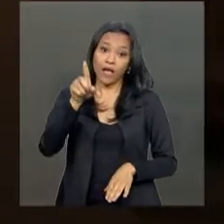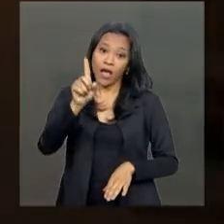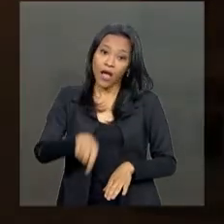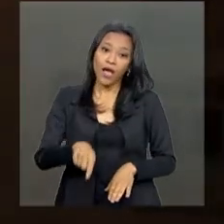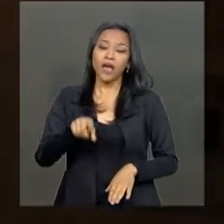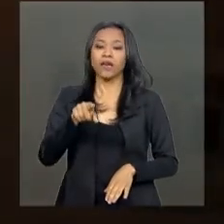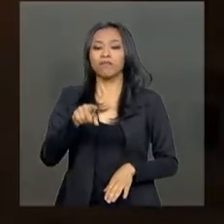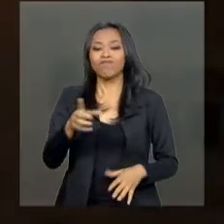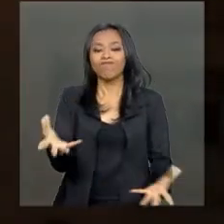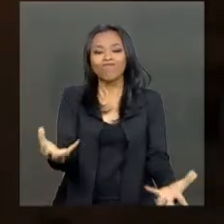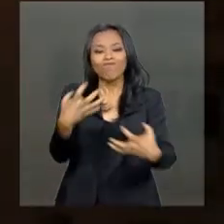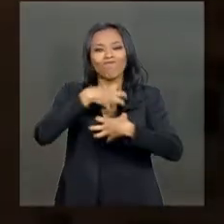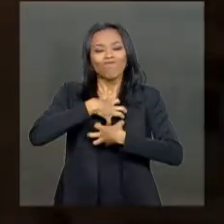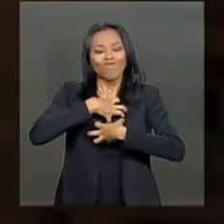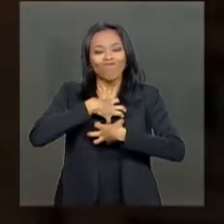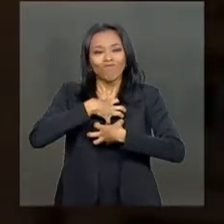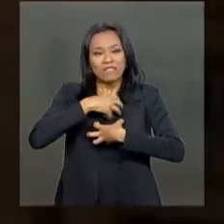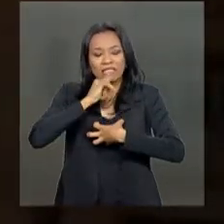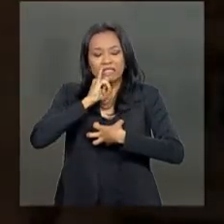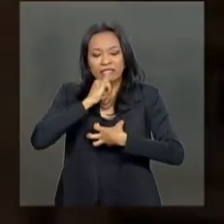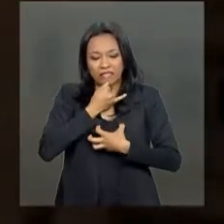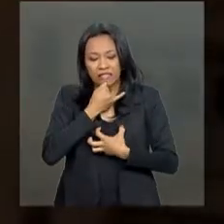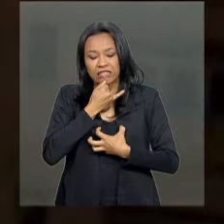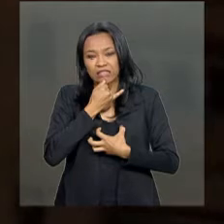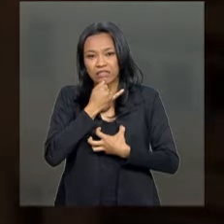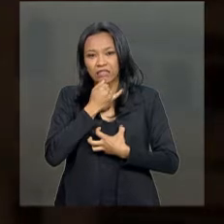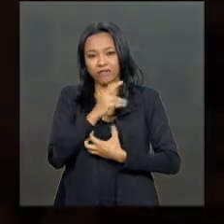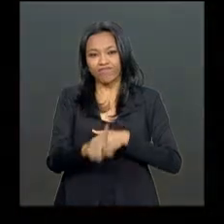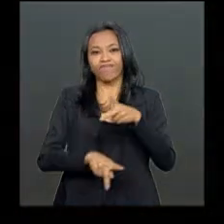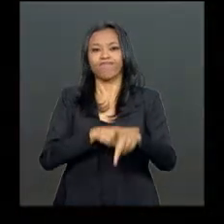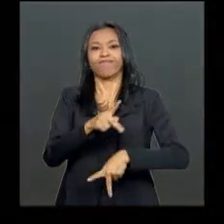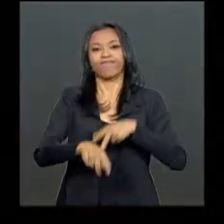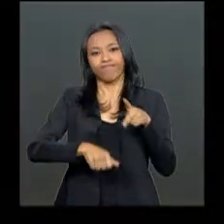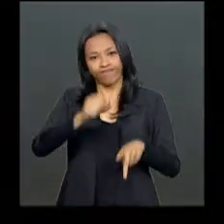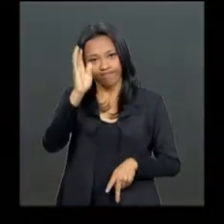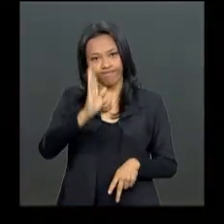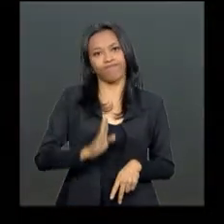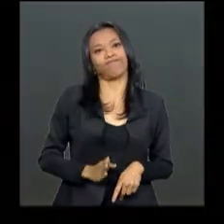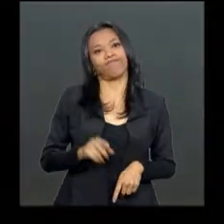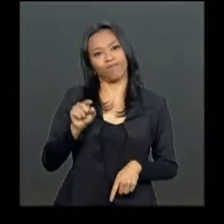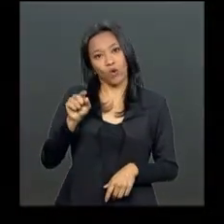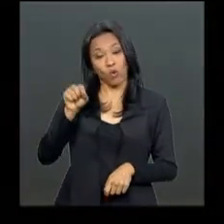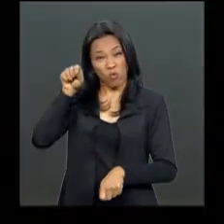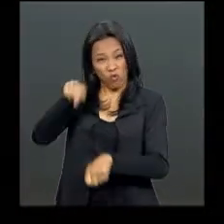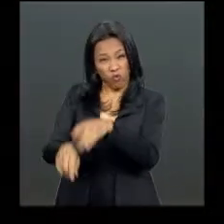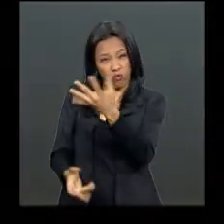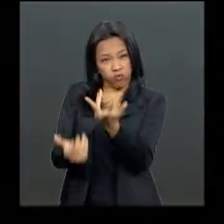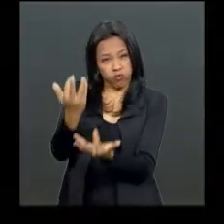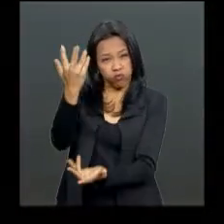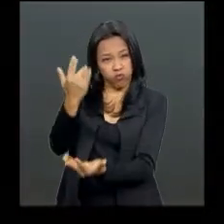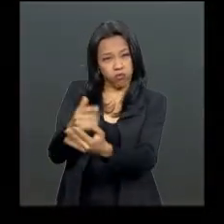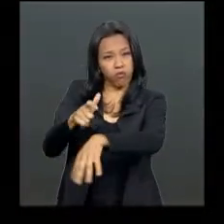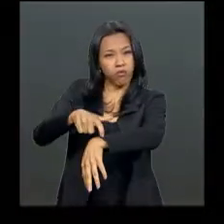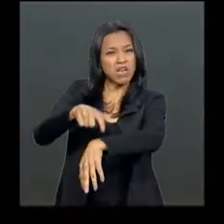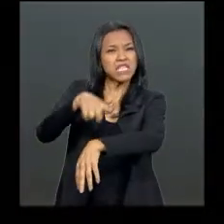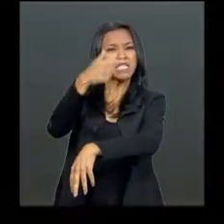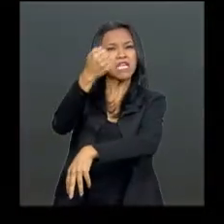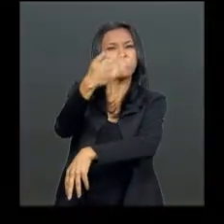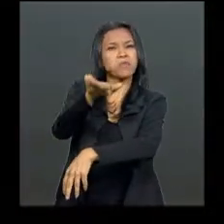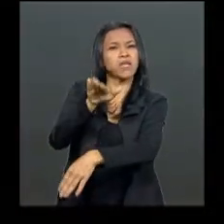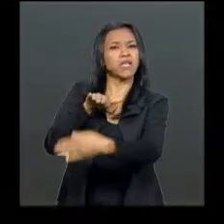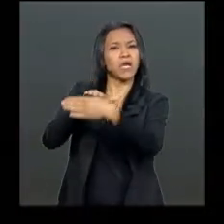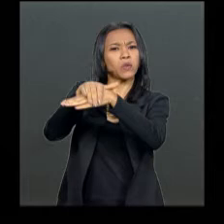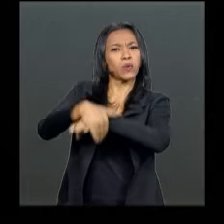provocou uma comoção muito grande, tristeza entre os brasileiros. O fogo começou por volta das sete meias da noite